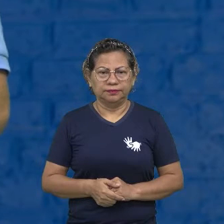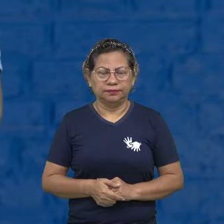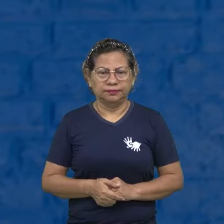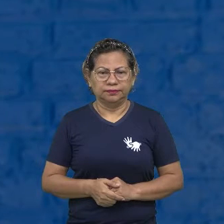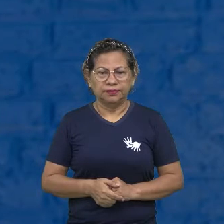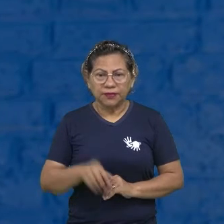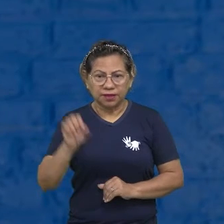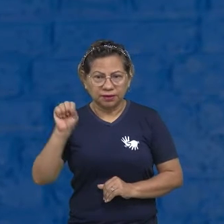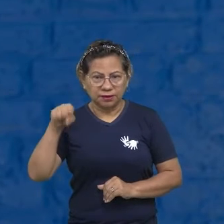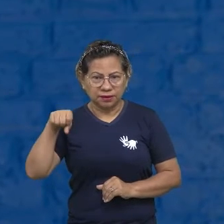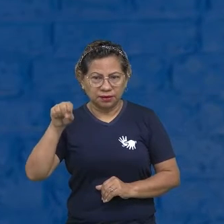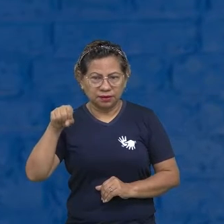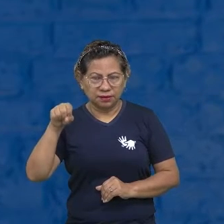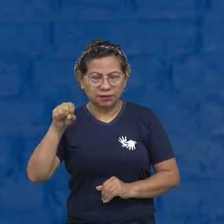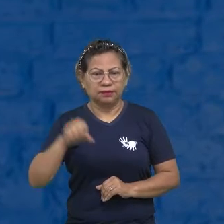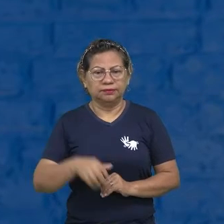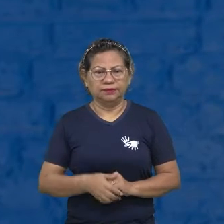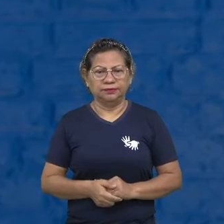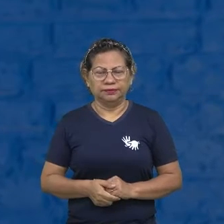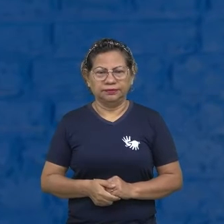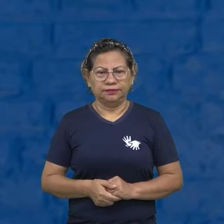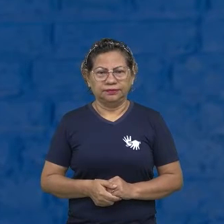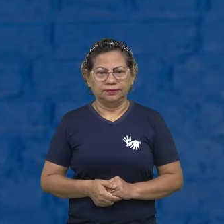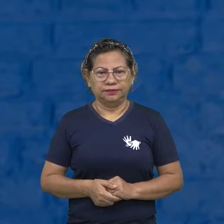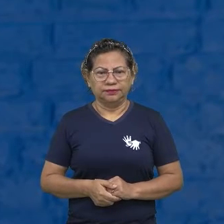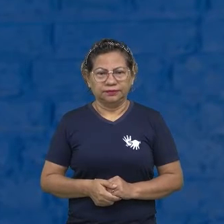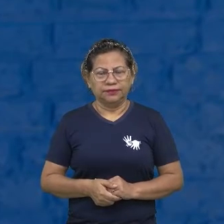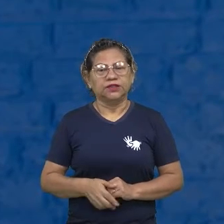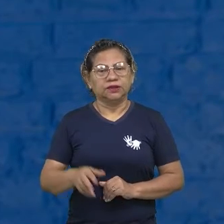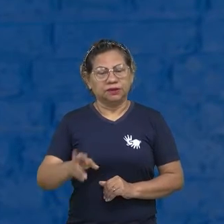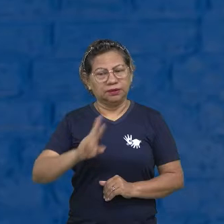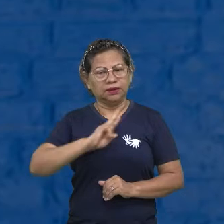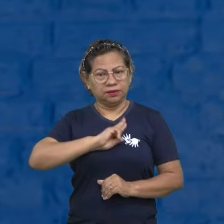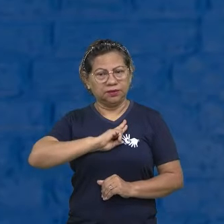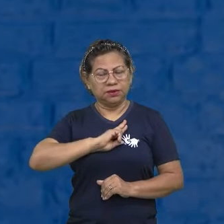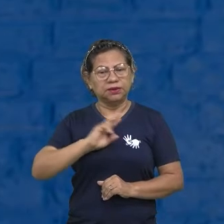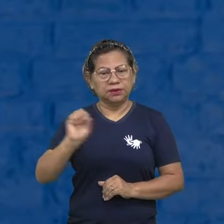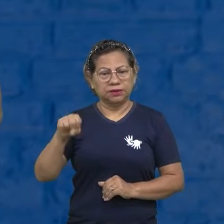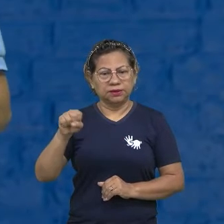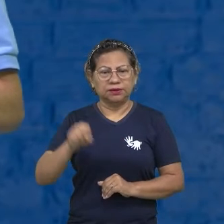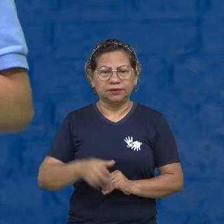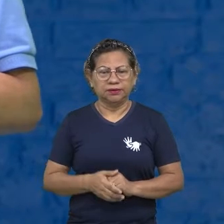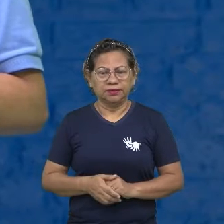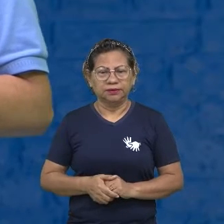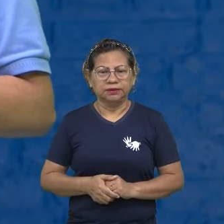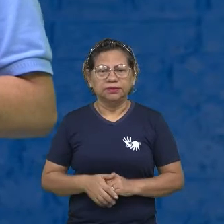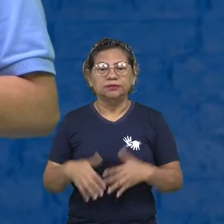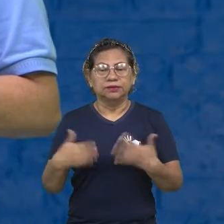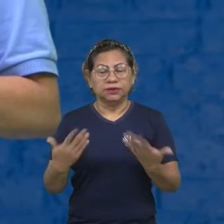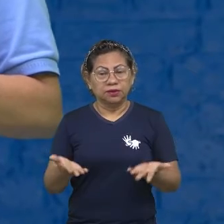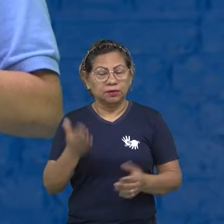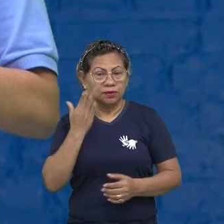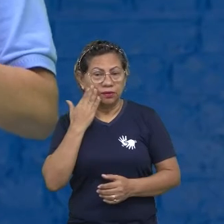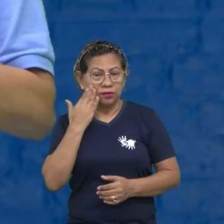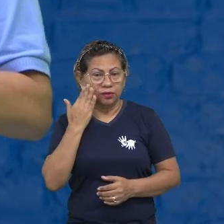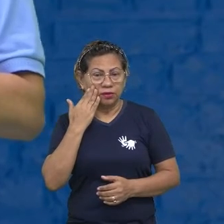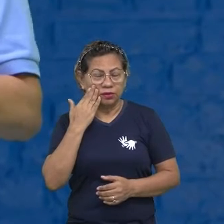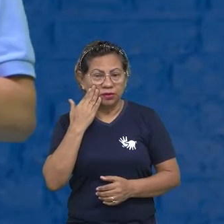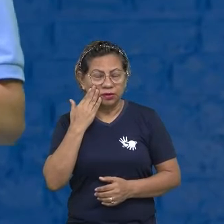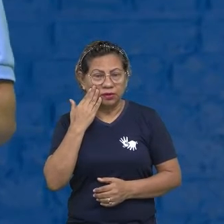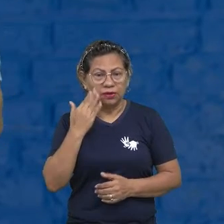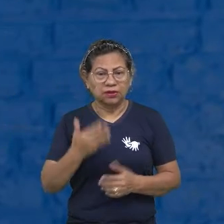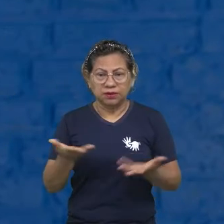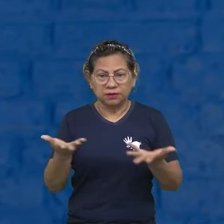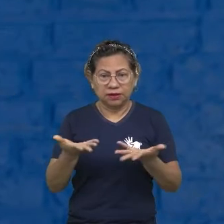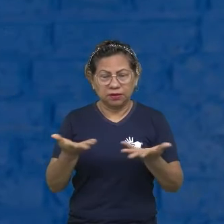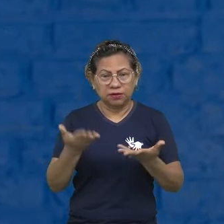Então, né? Então, responderam que sim, podem sim, né? E aí, eu trouxe para vocês, não sei se é agora,